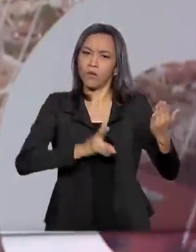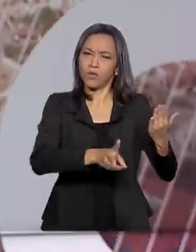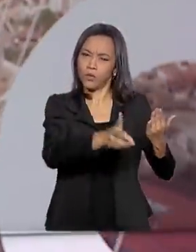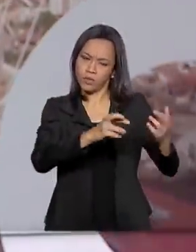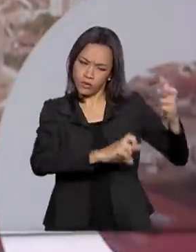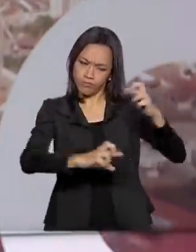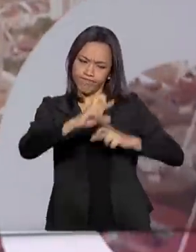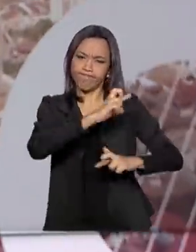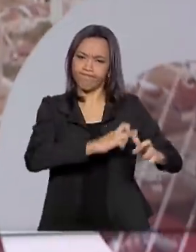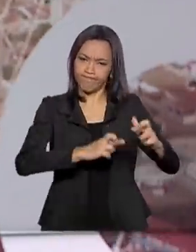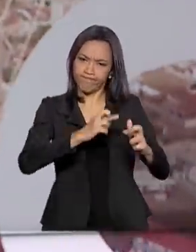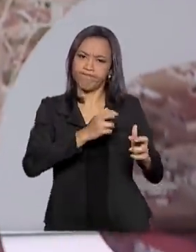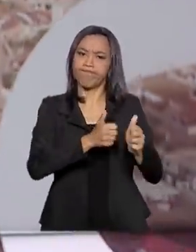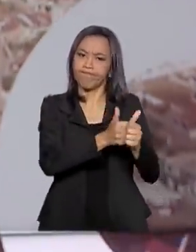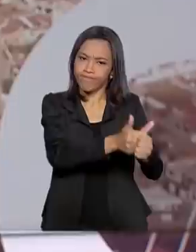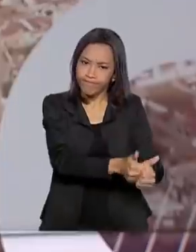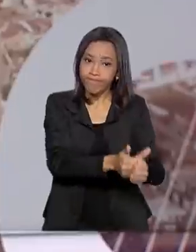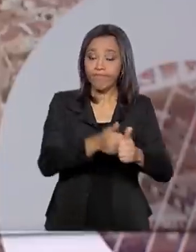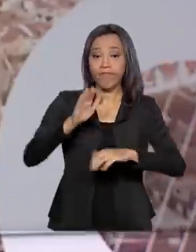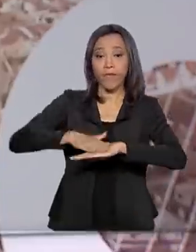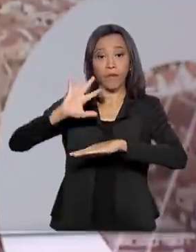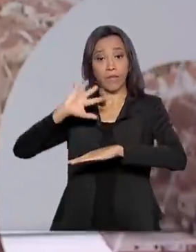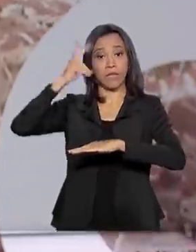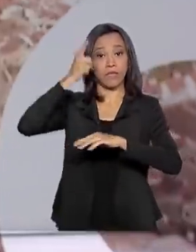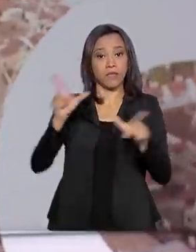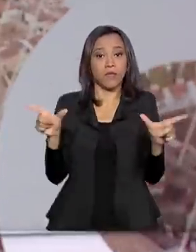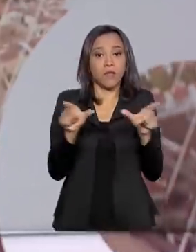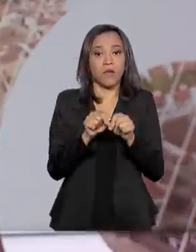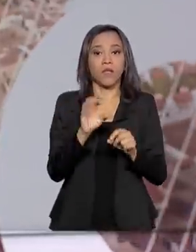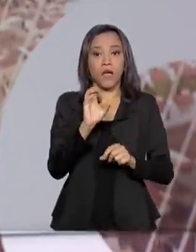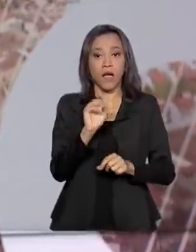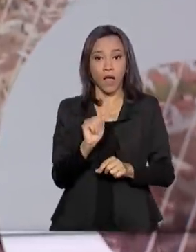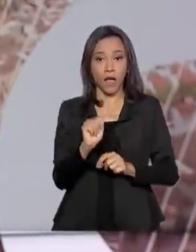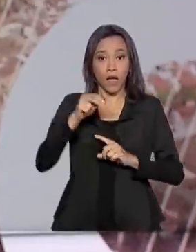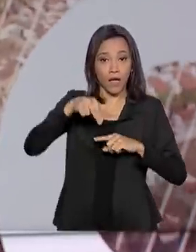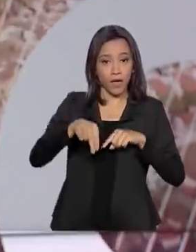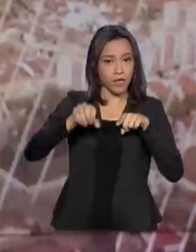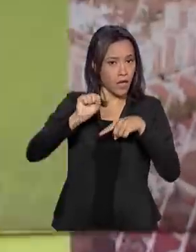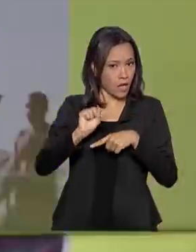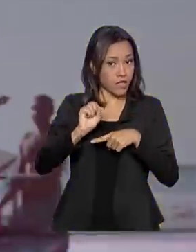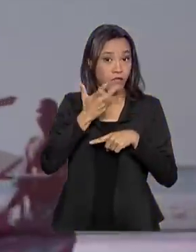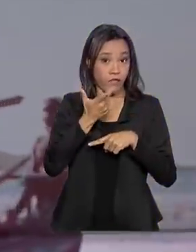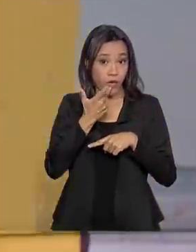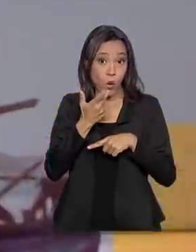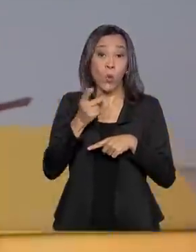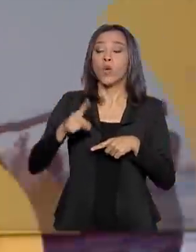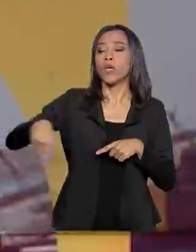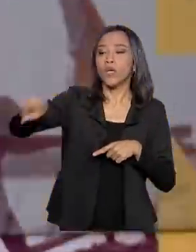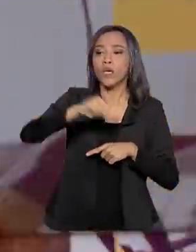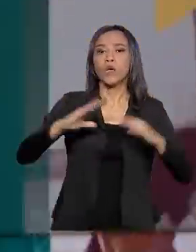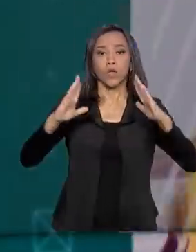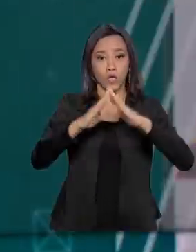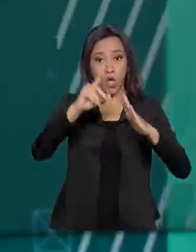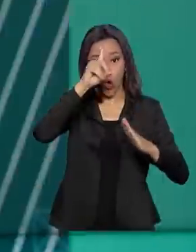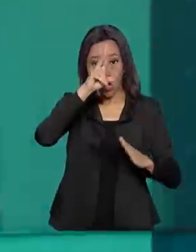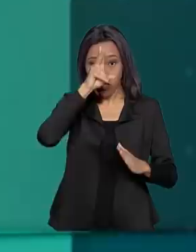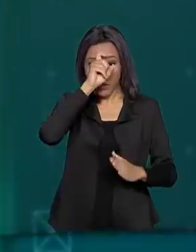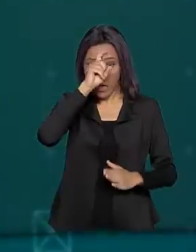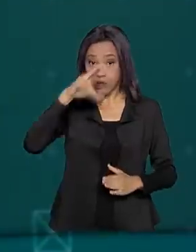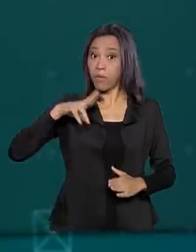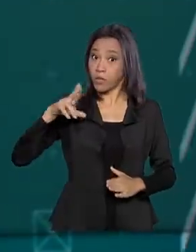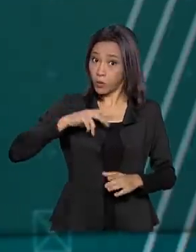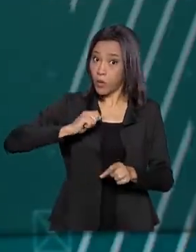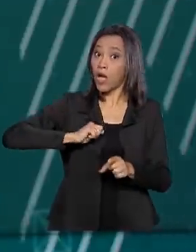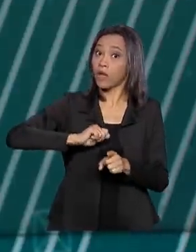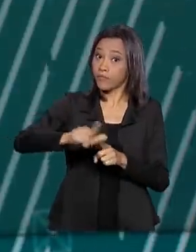monitorados. E uma decisão da ANS, a Agência Nacional de Saúde, definiu que os planos de saúde vão cobrir o teste